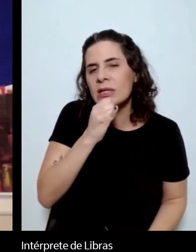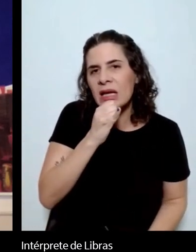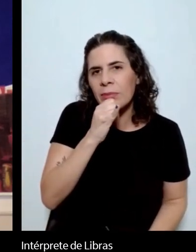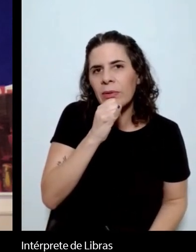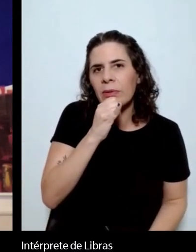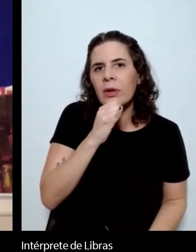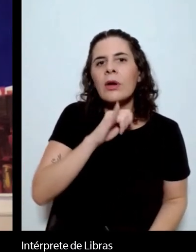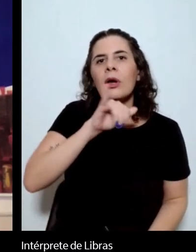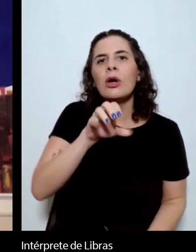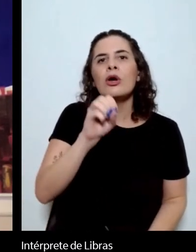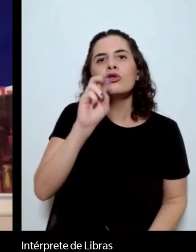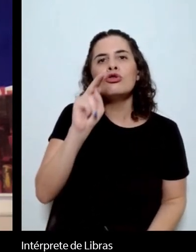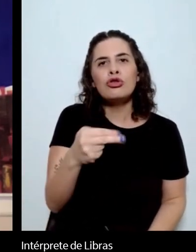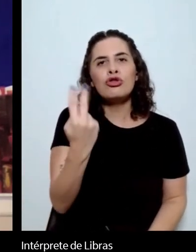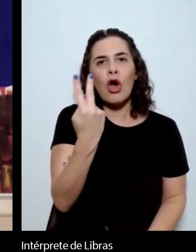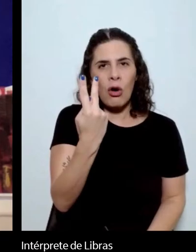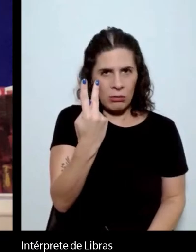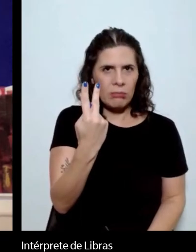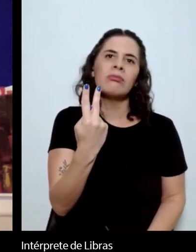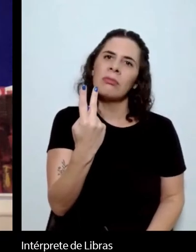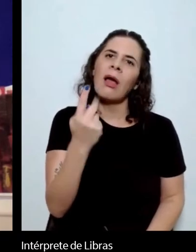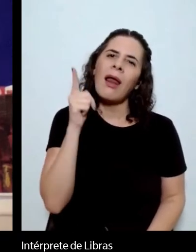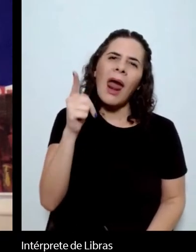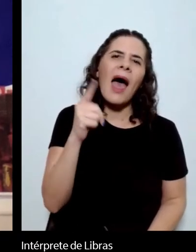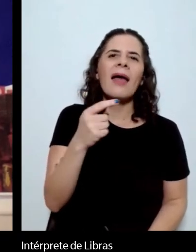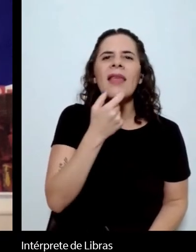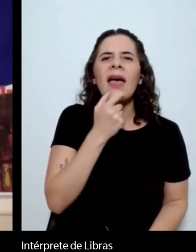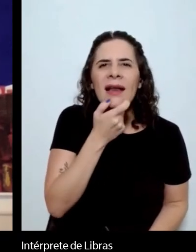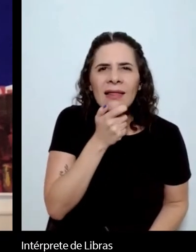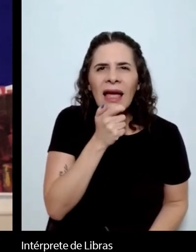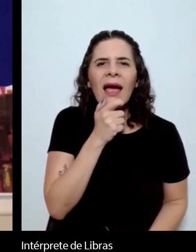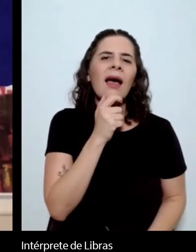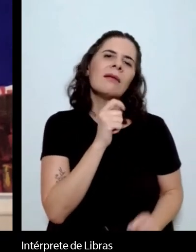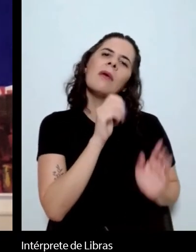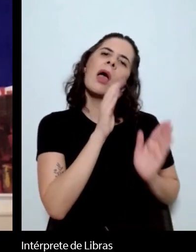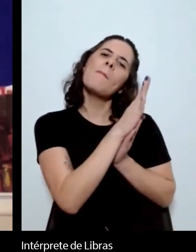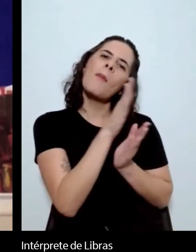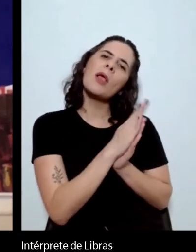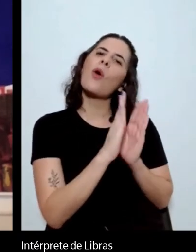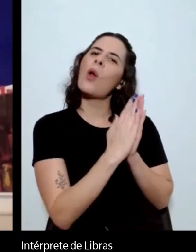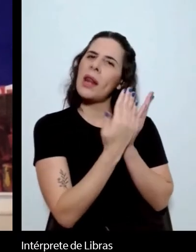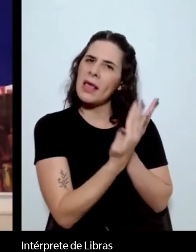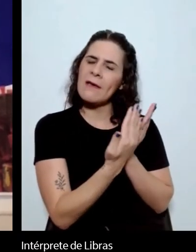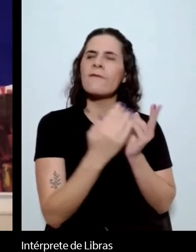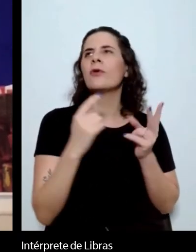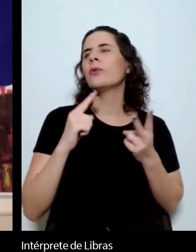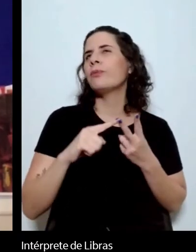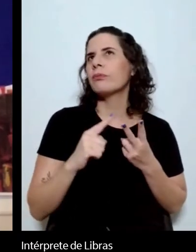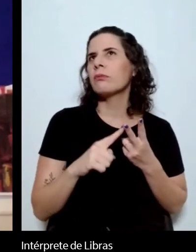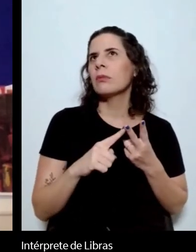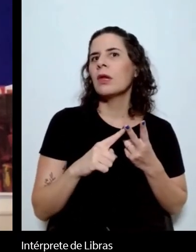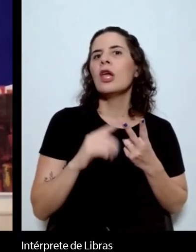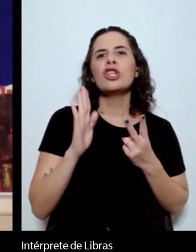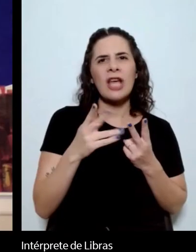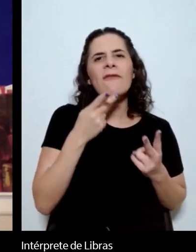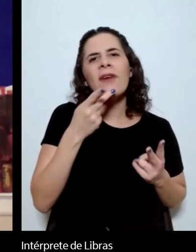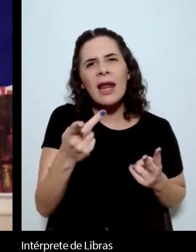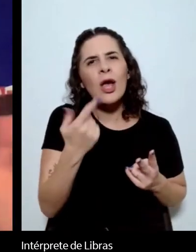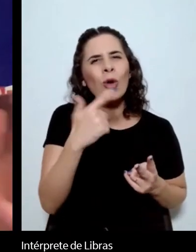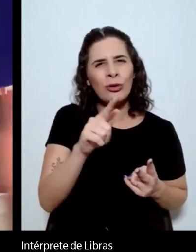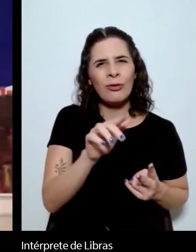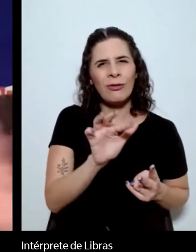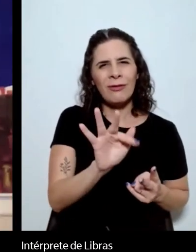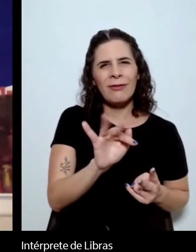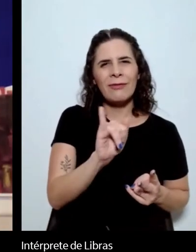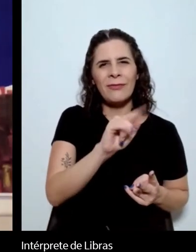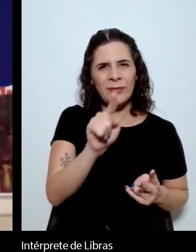publica na Inglaterra The Deceptive Realism of Chado de Assis em 1984. Eu mencionei já o livro do Earl Fitz, que é